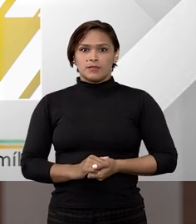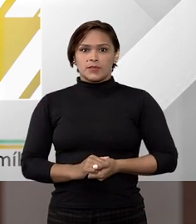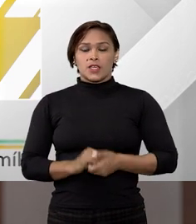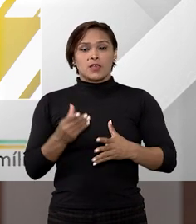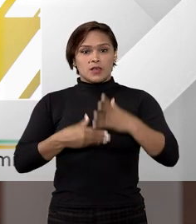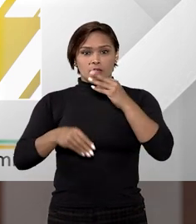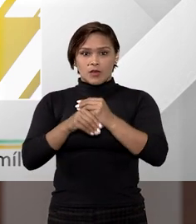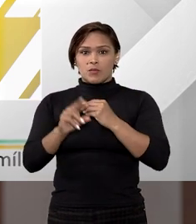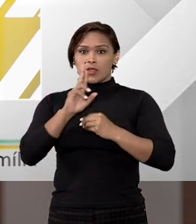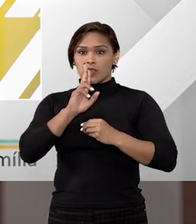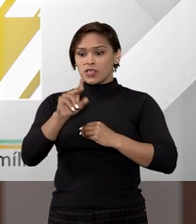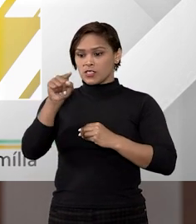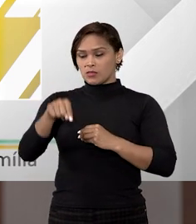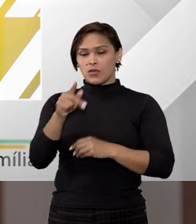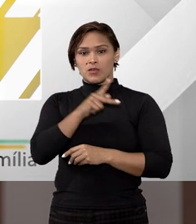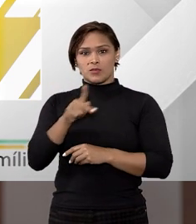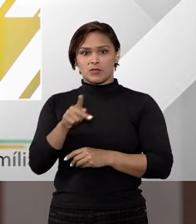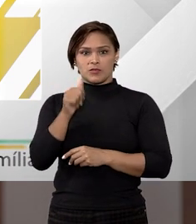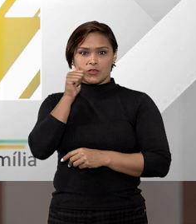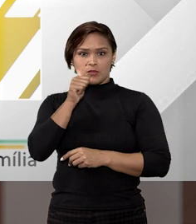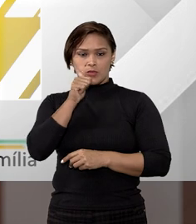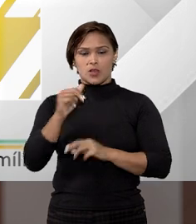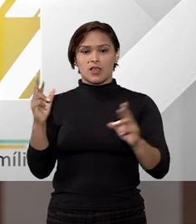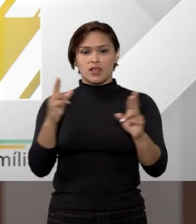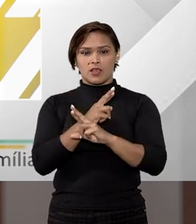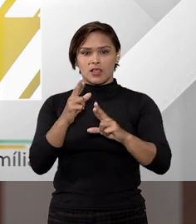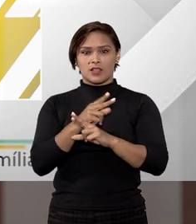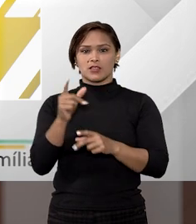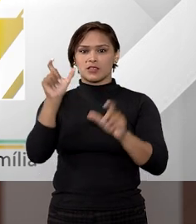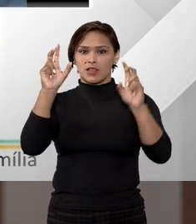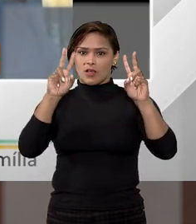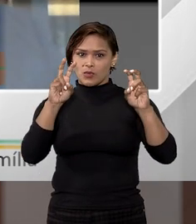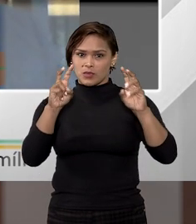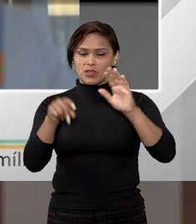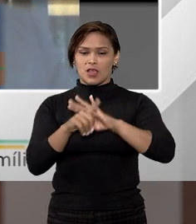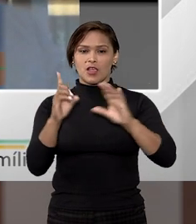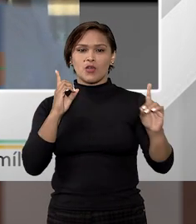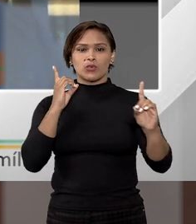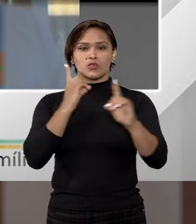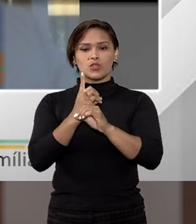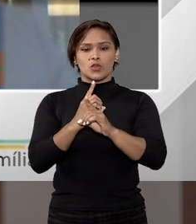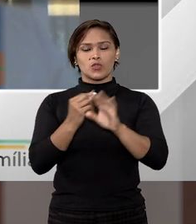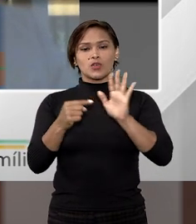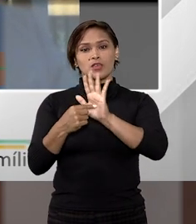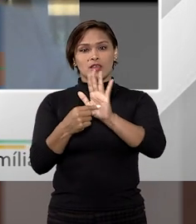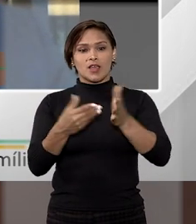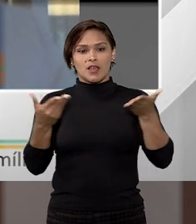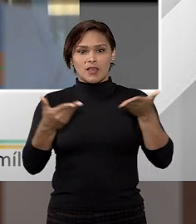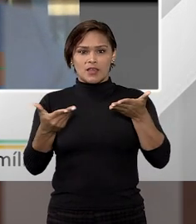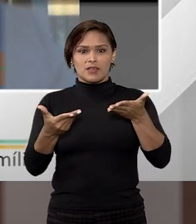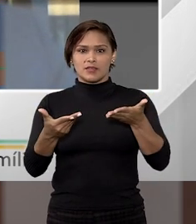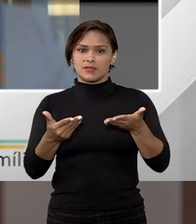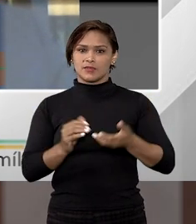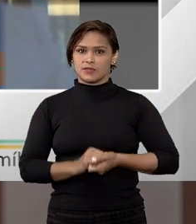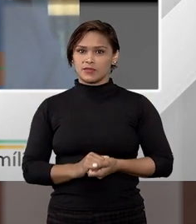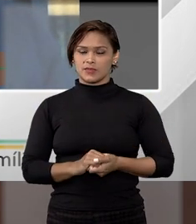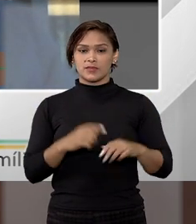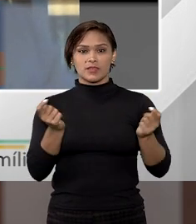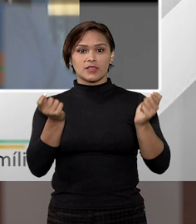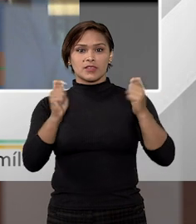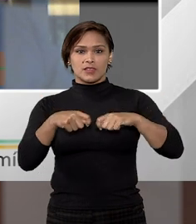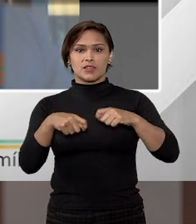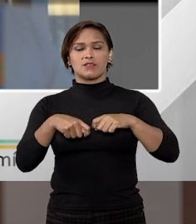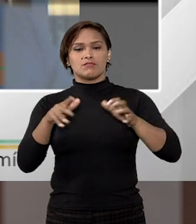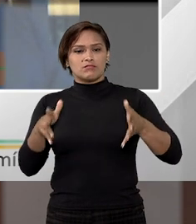Fátima, complementando até a resposta da professora Bruna com relação a isso, vai muito de encontro ao que ela trouxe para nós. É